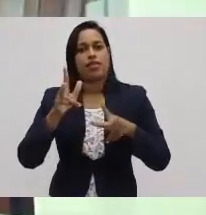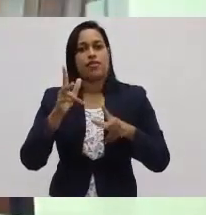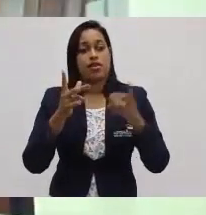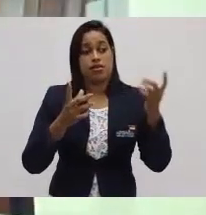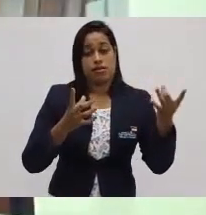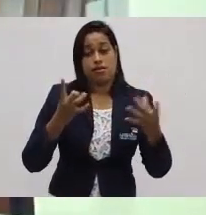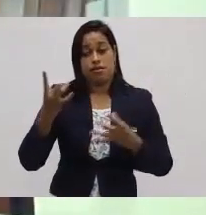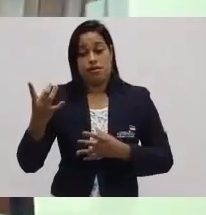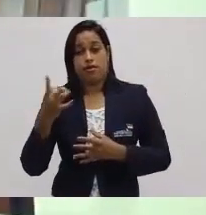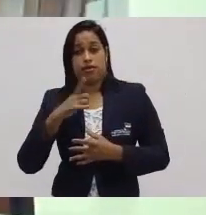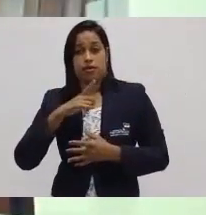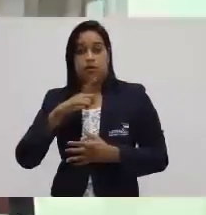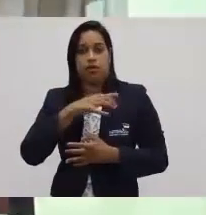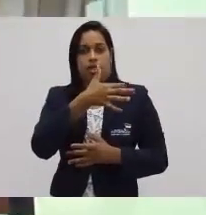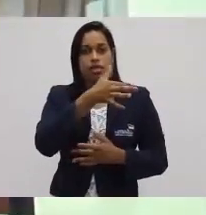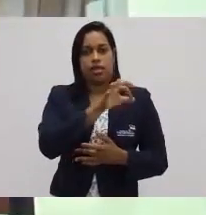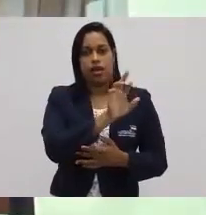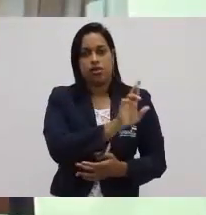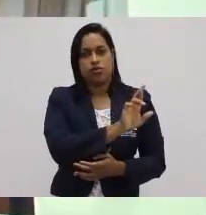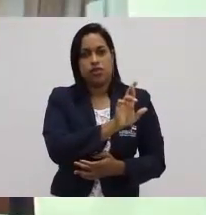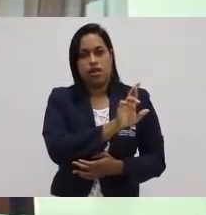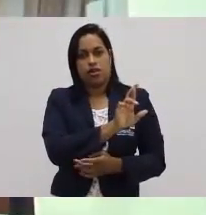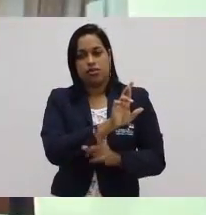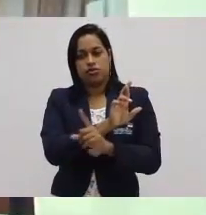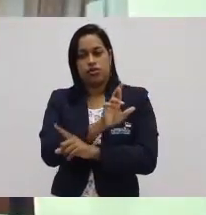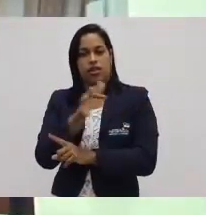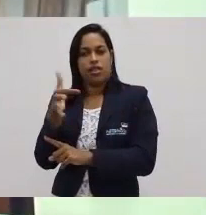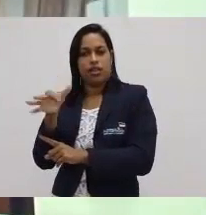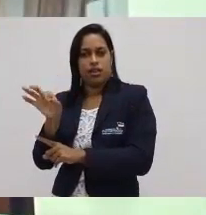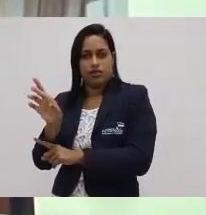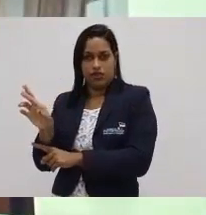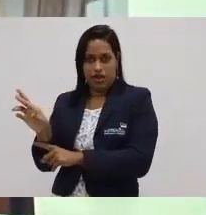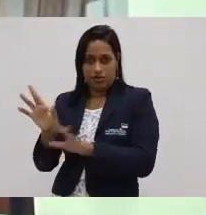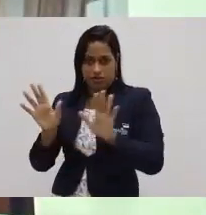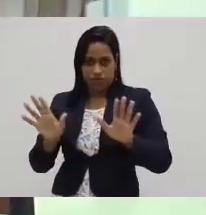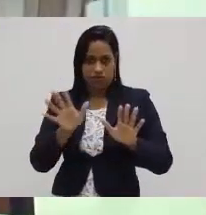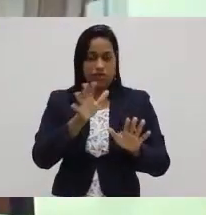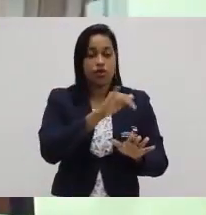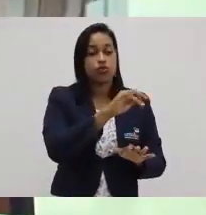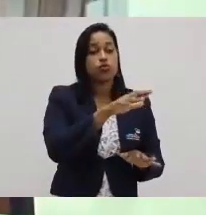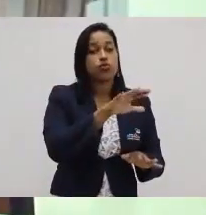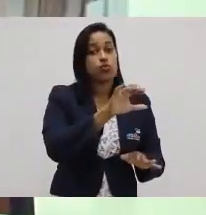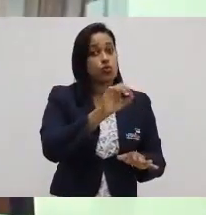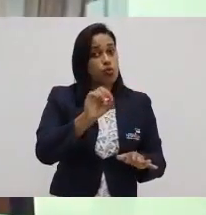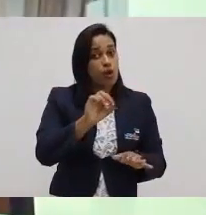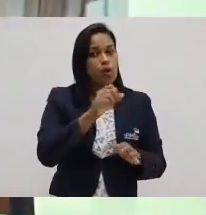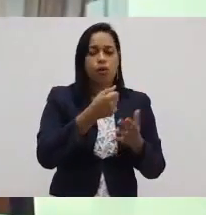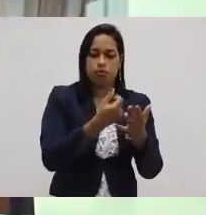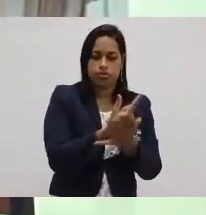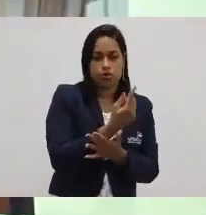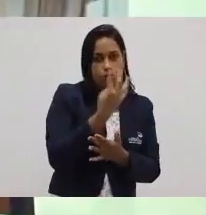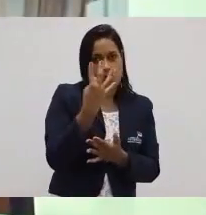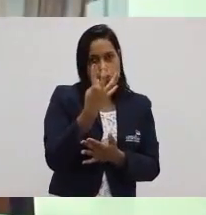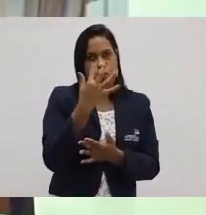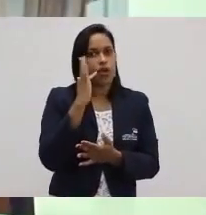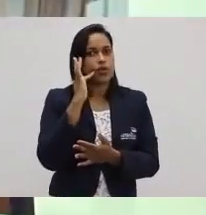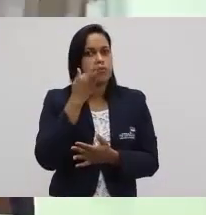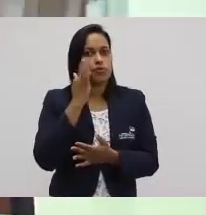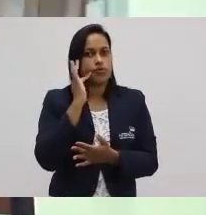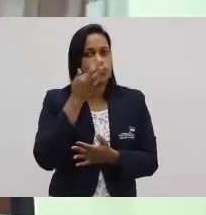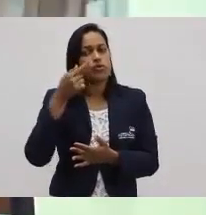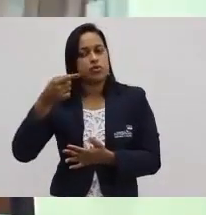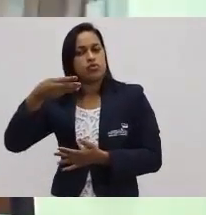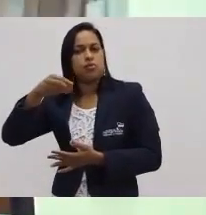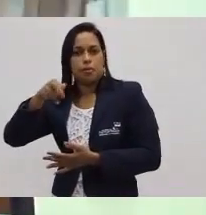10 reais cada um. O João comprou as quatro frutas, mas gastou os 10 reais. A Maria comprou as